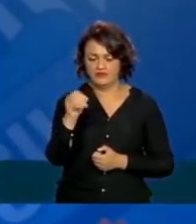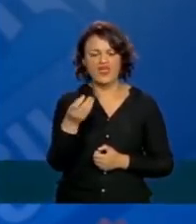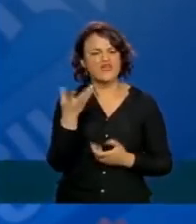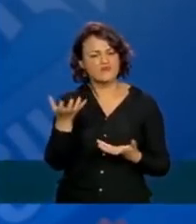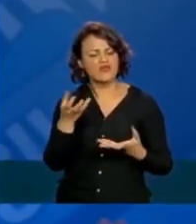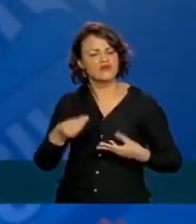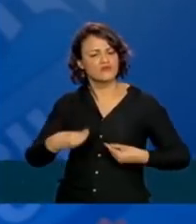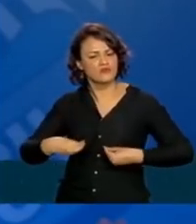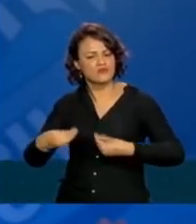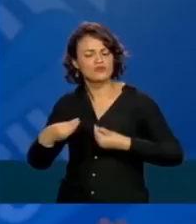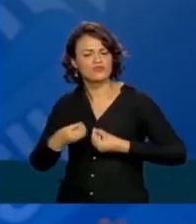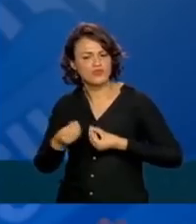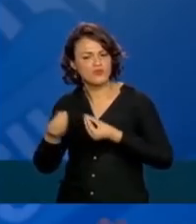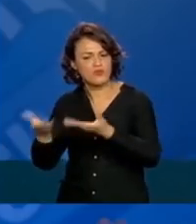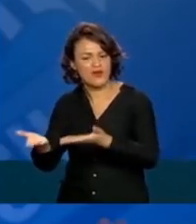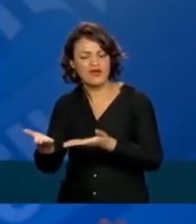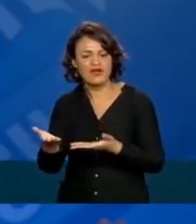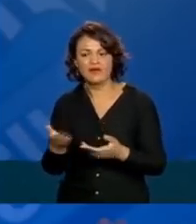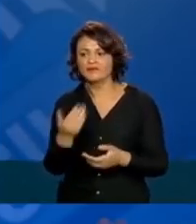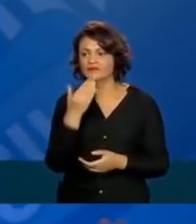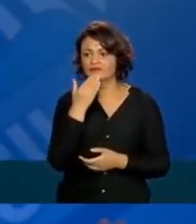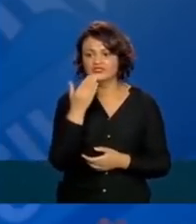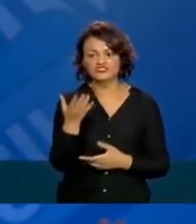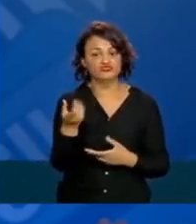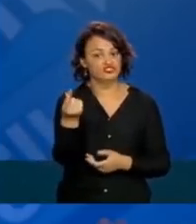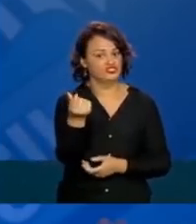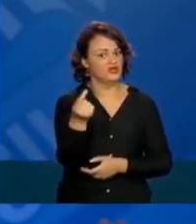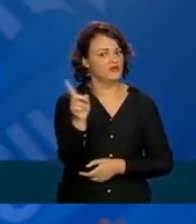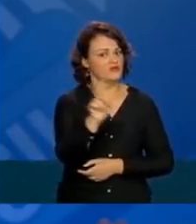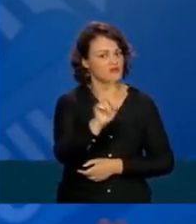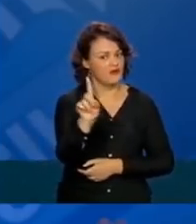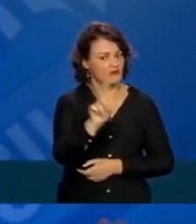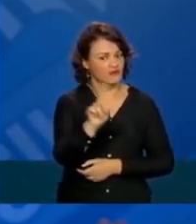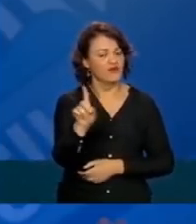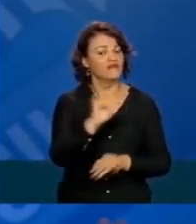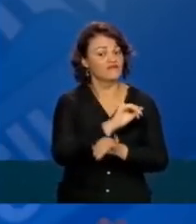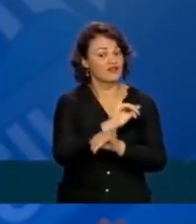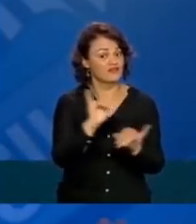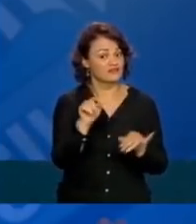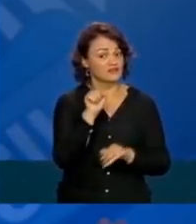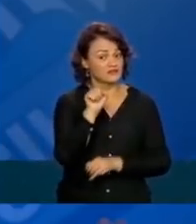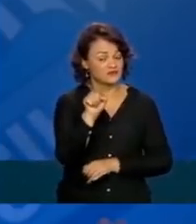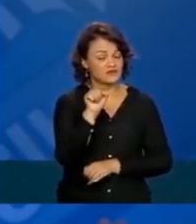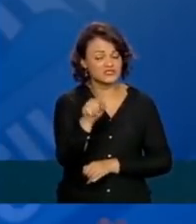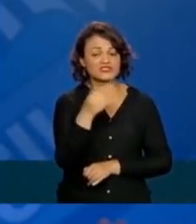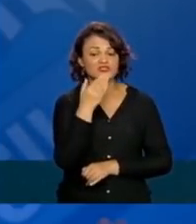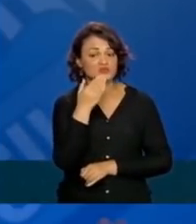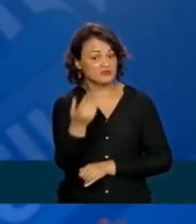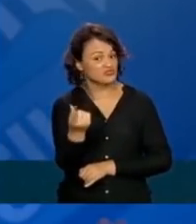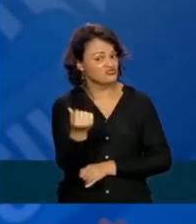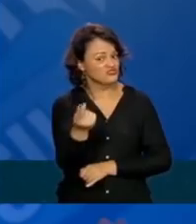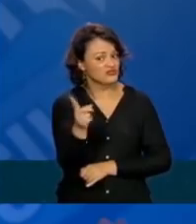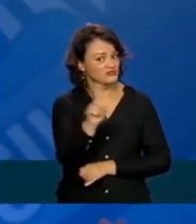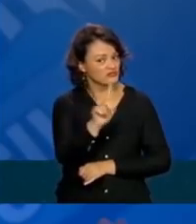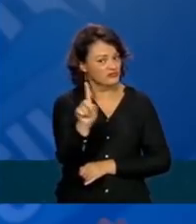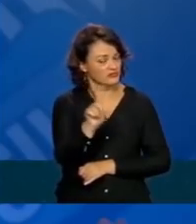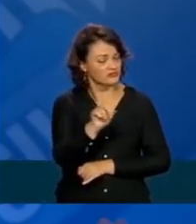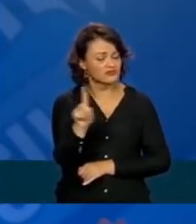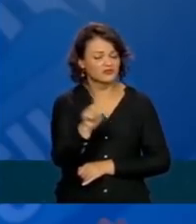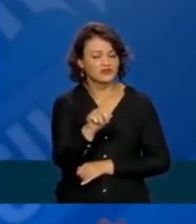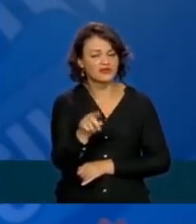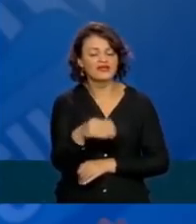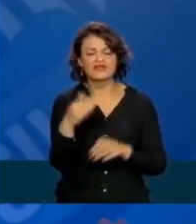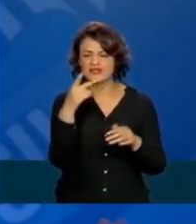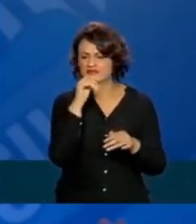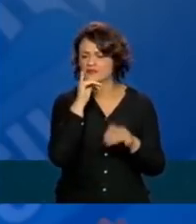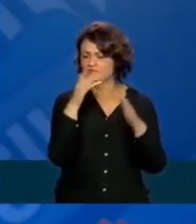ajudar. A gente não tem pedido dinheiro para ninguém, isso vale para você também, isso vale para a pessoa que está na